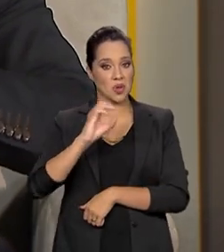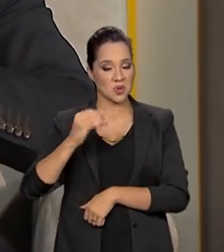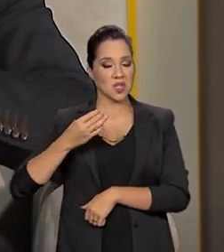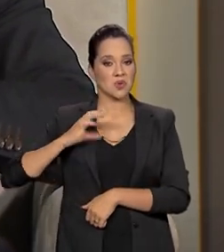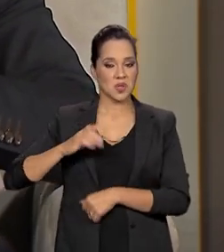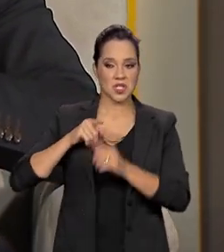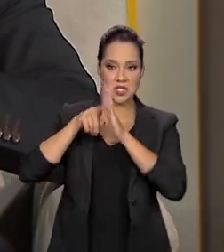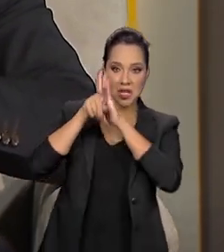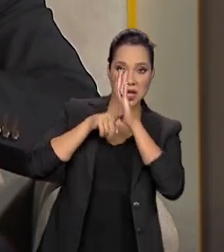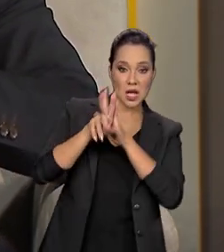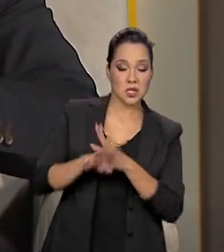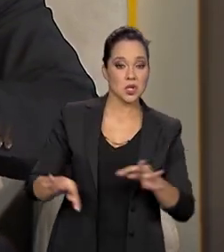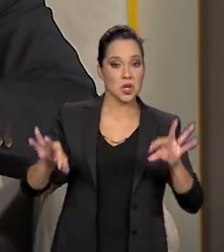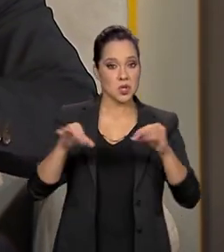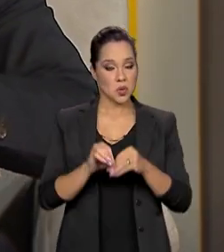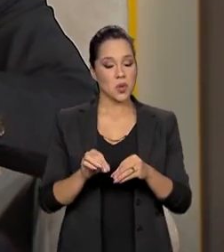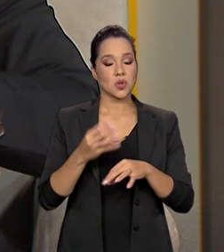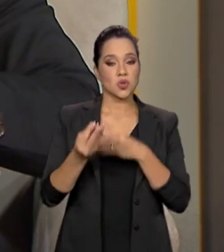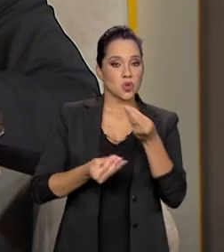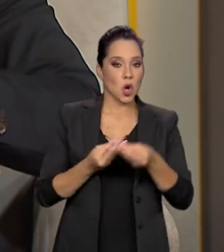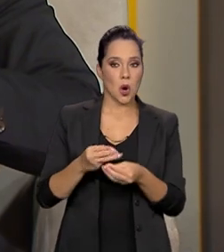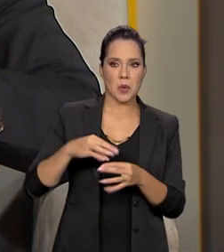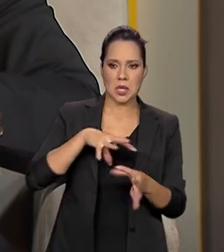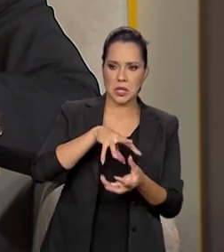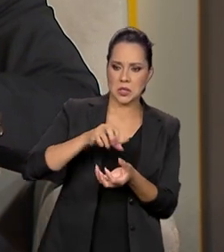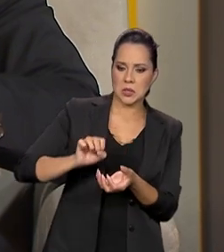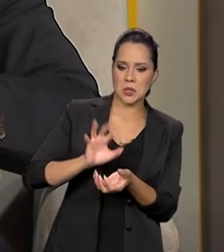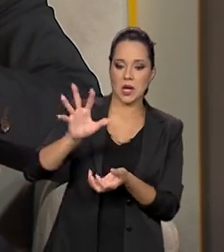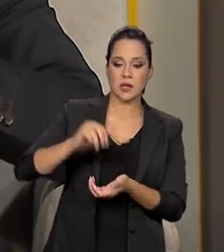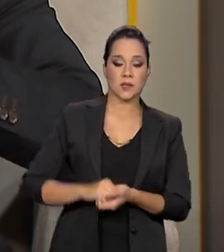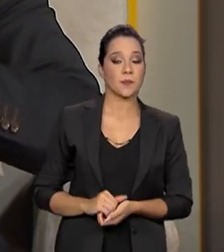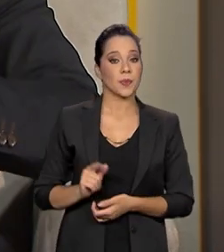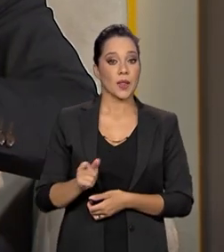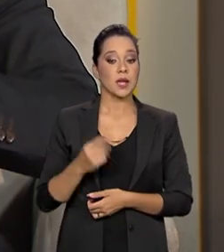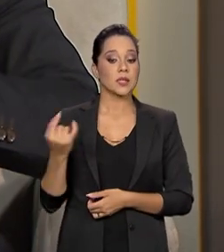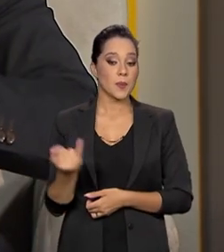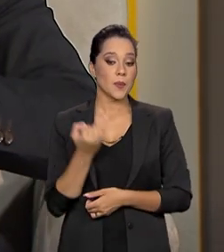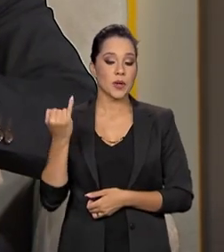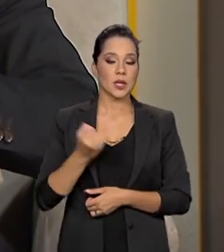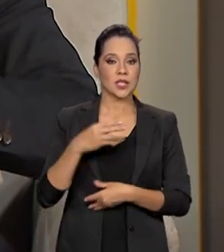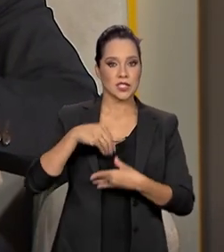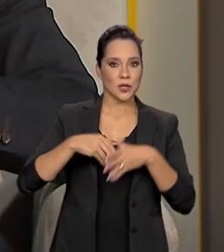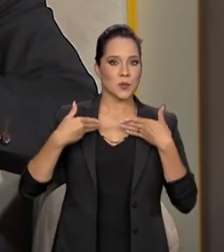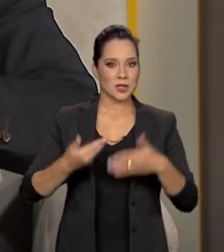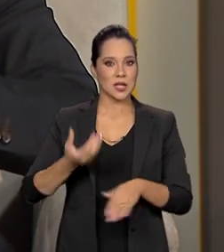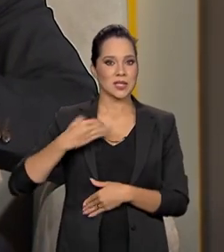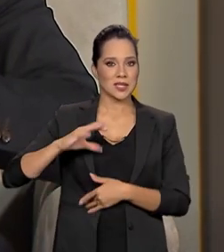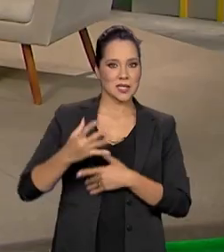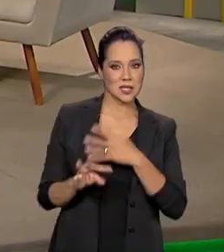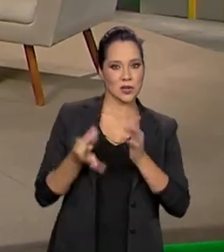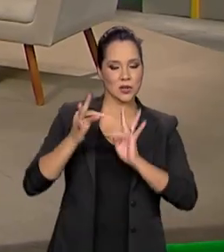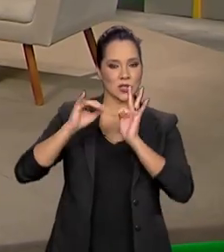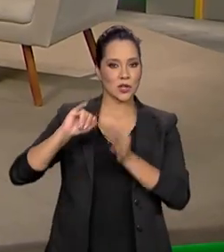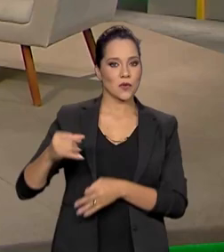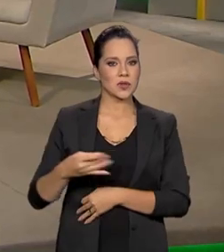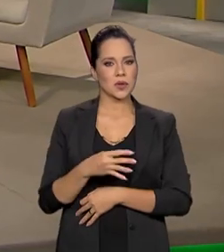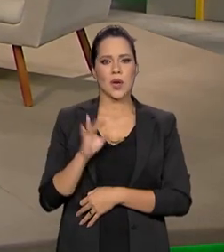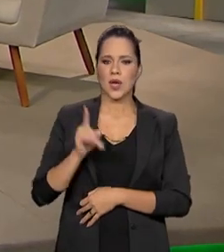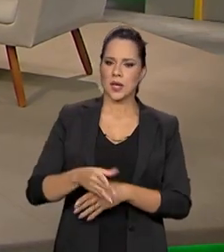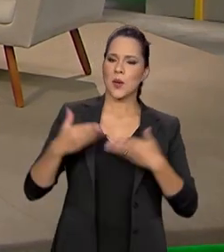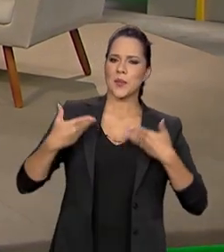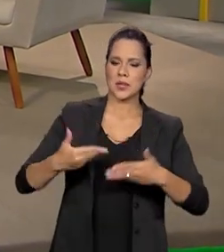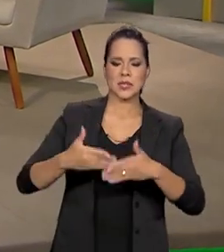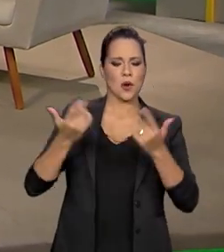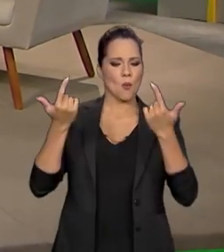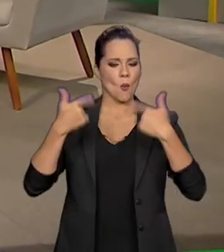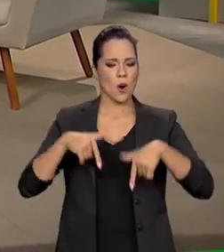em toda a análise dessas emissões. Isso é importante estar dentro do Ministério da Ciência, Tecnologia e Inovações, que é um ministério